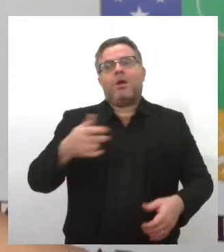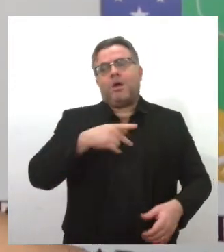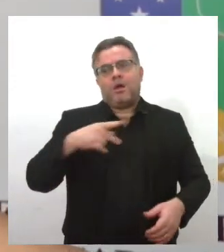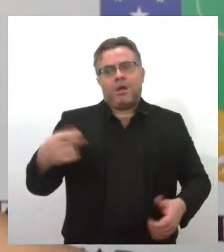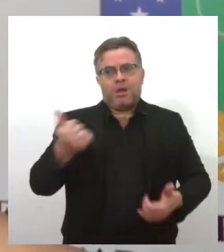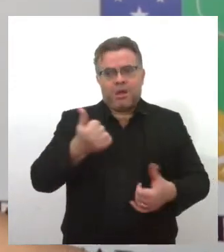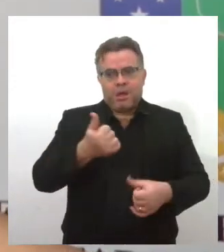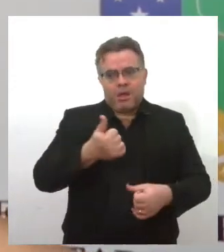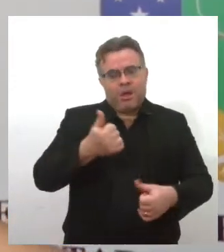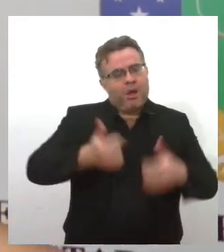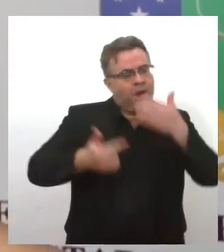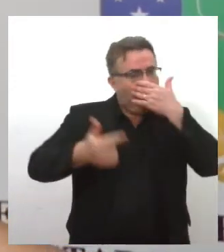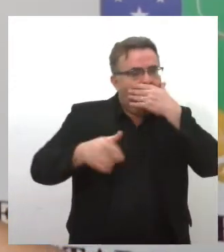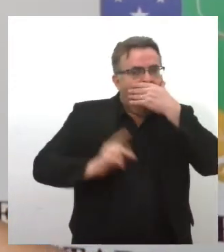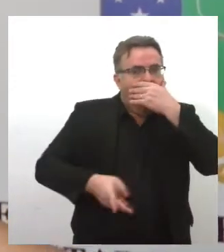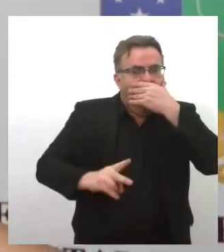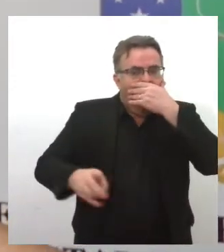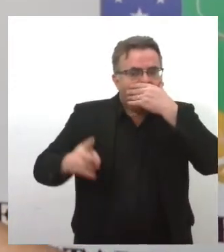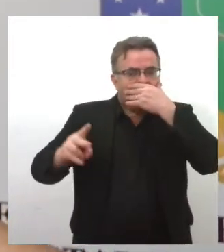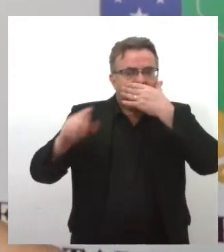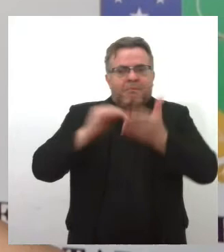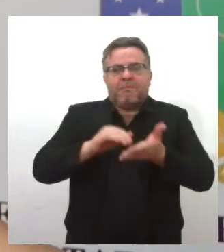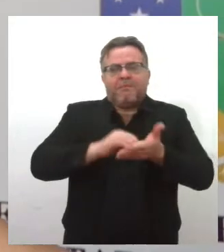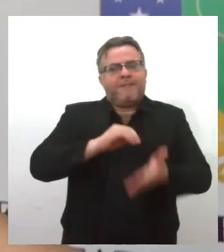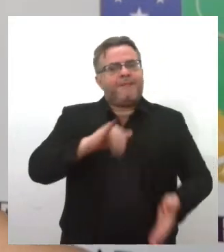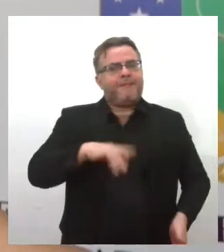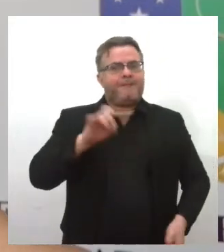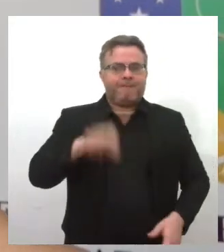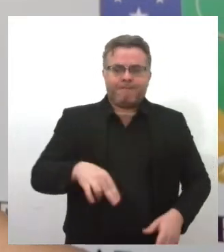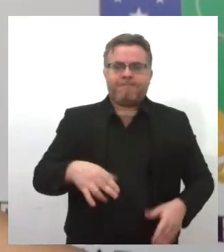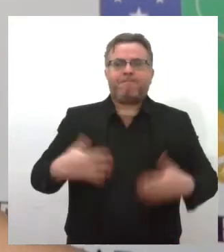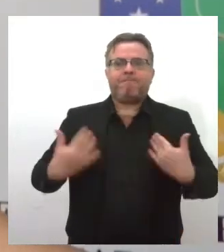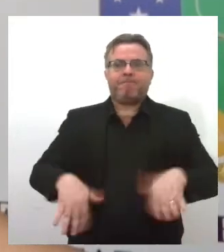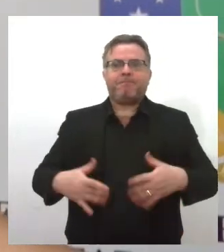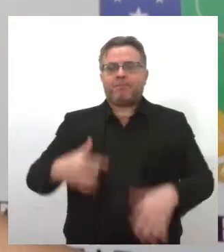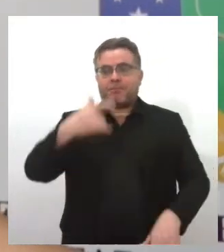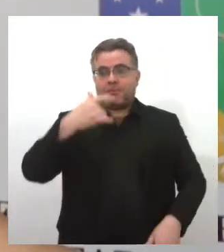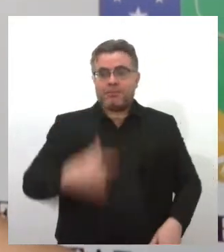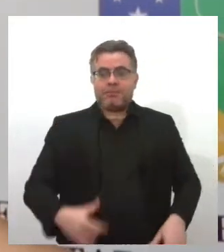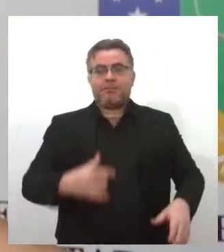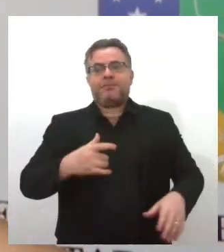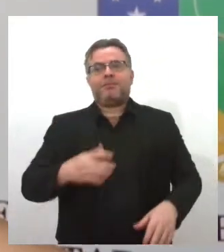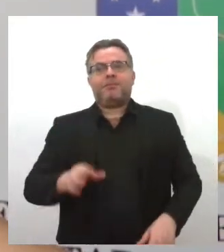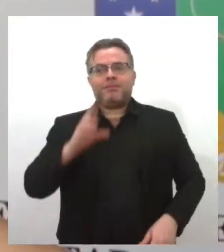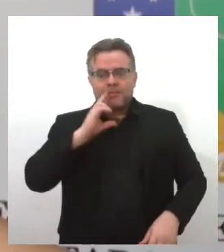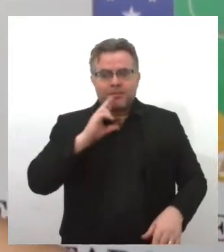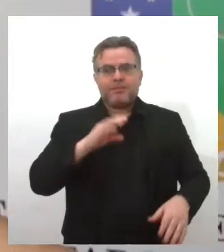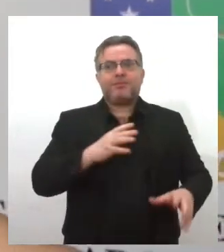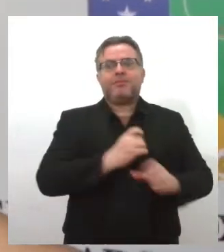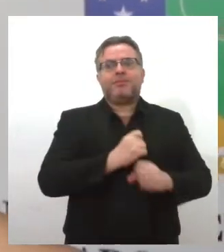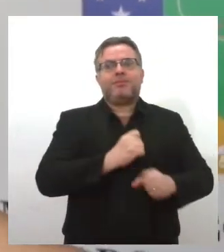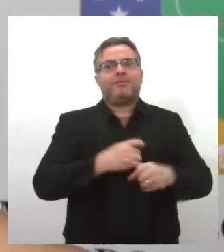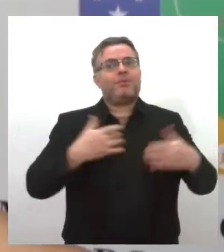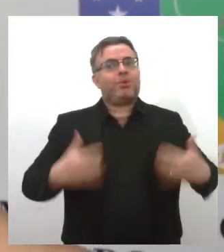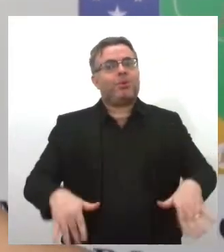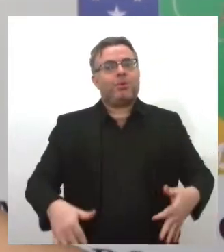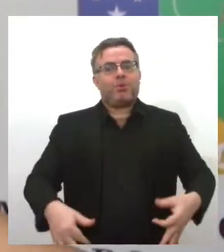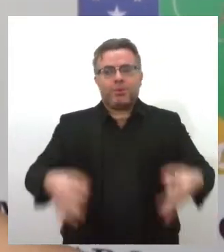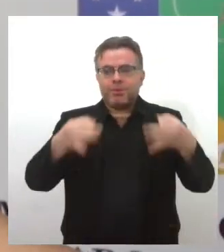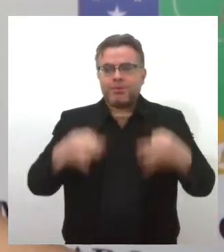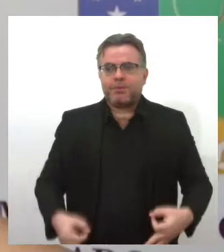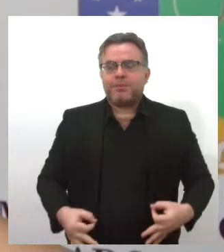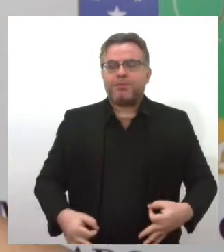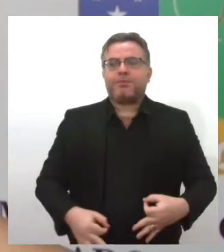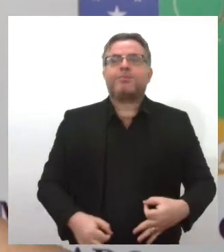secretário-geral, deputado Jefferson Alves, e este sergipano aqui, Rodrigo Valadares, como tesoureiro nacional. Tenho certeza que o